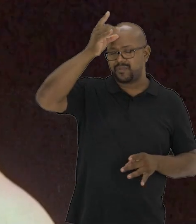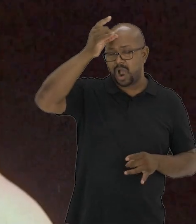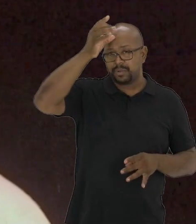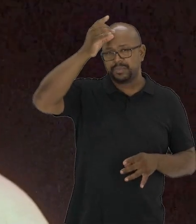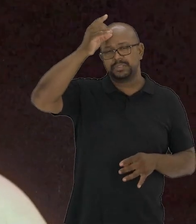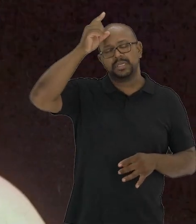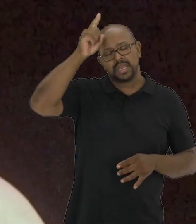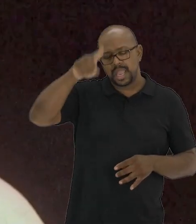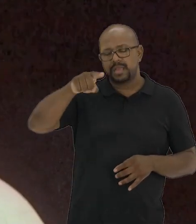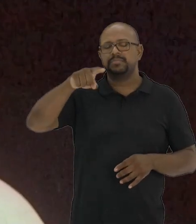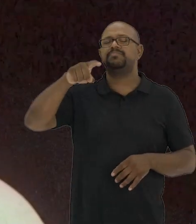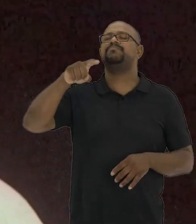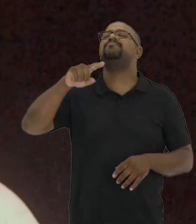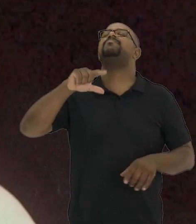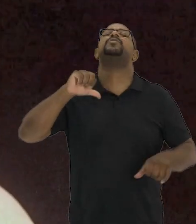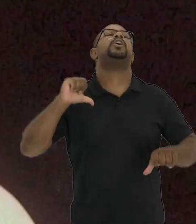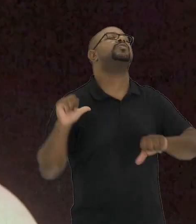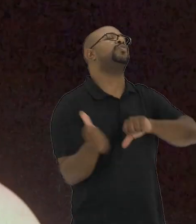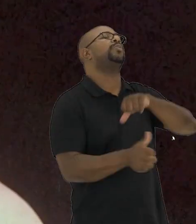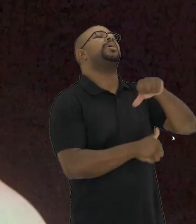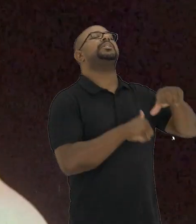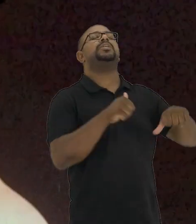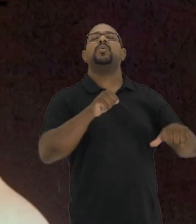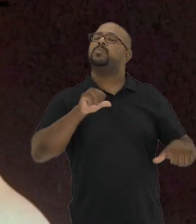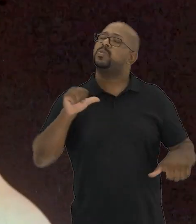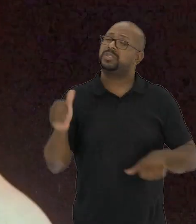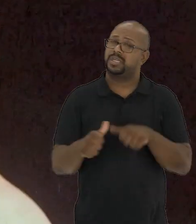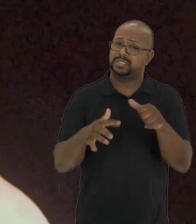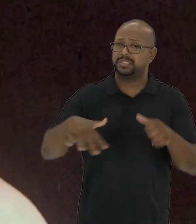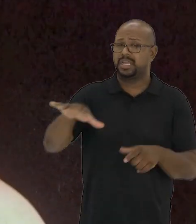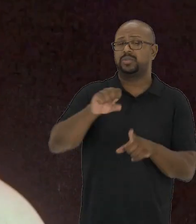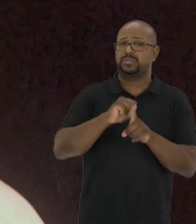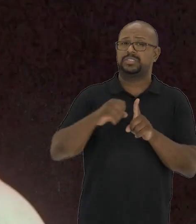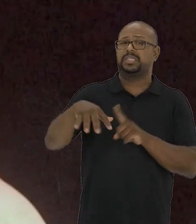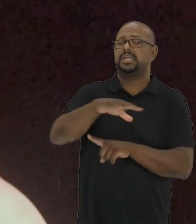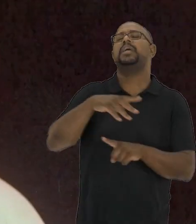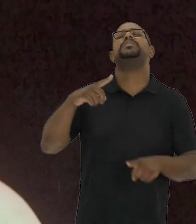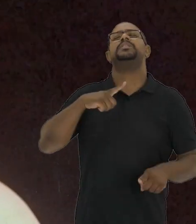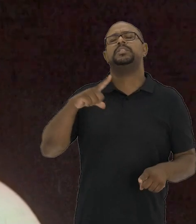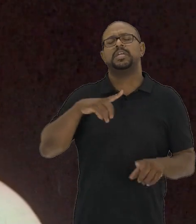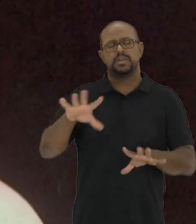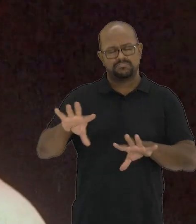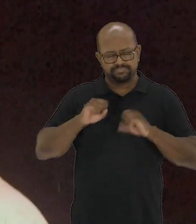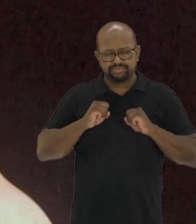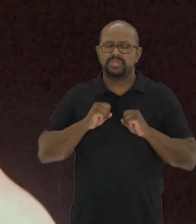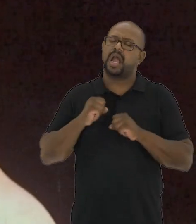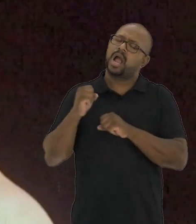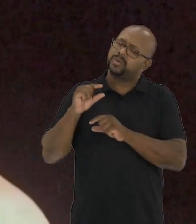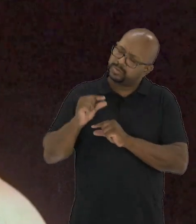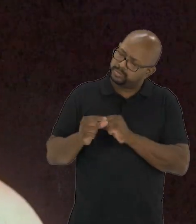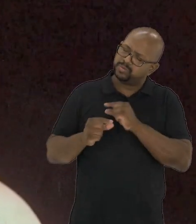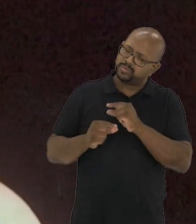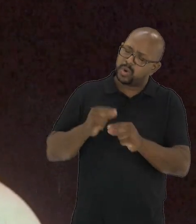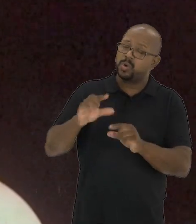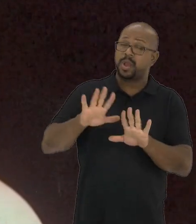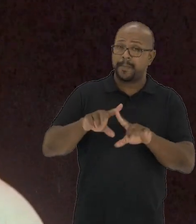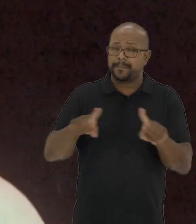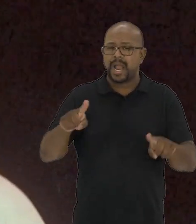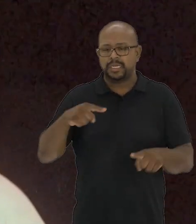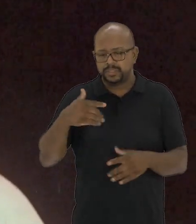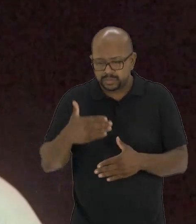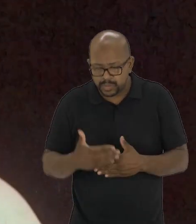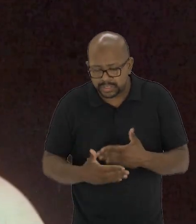performance representa estados de transformação, mudanças que a sociedade tem apreendido aos